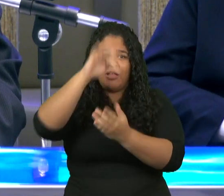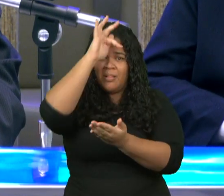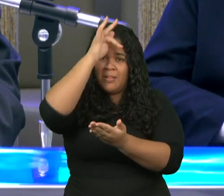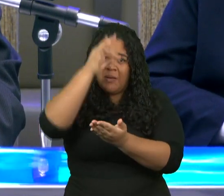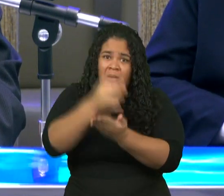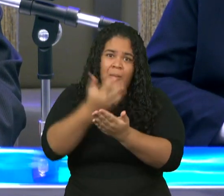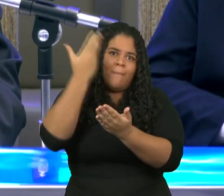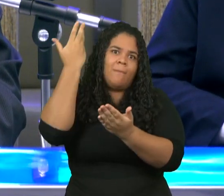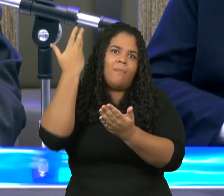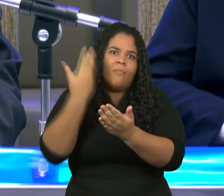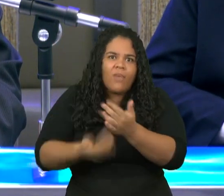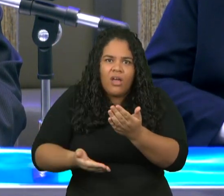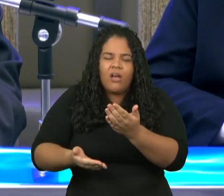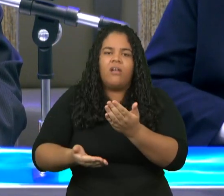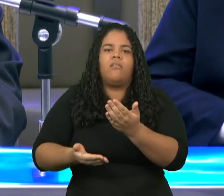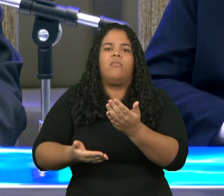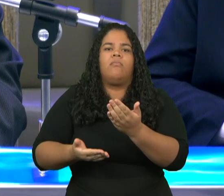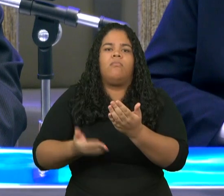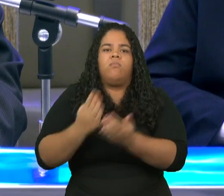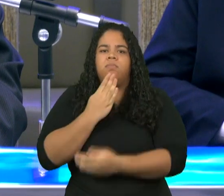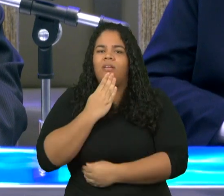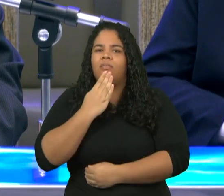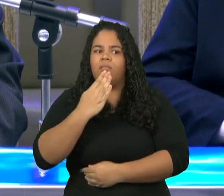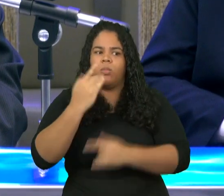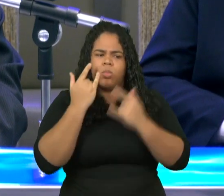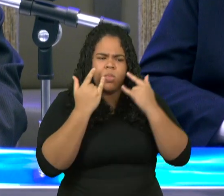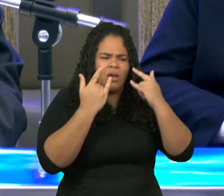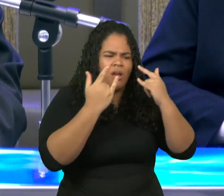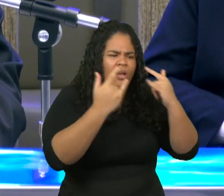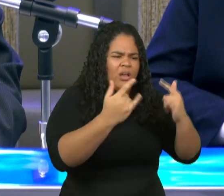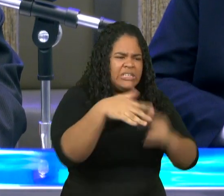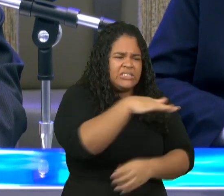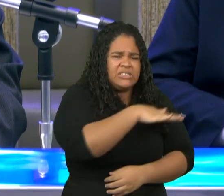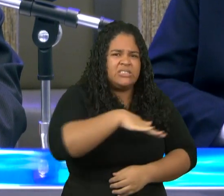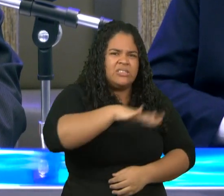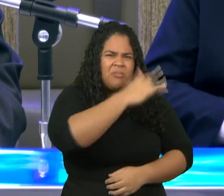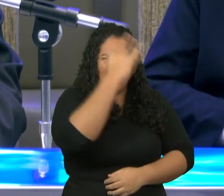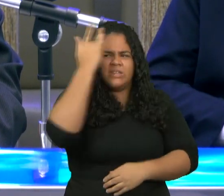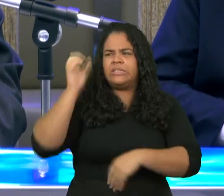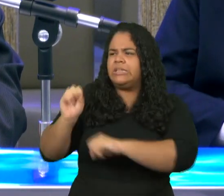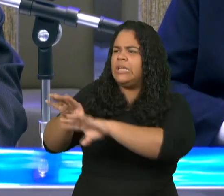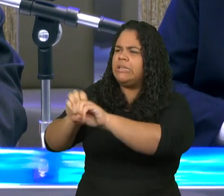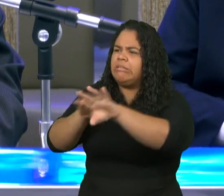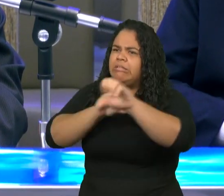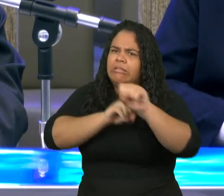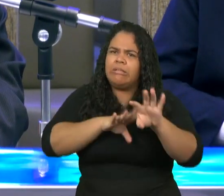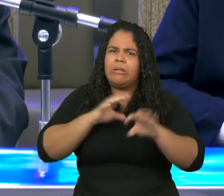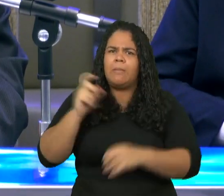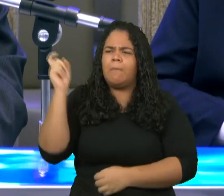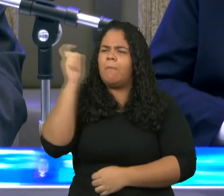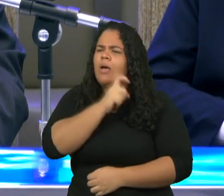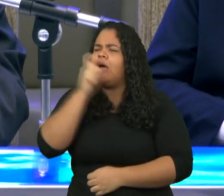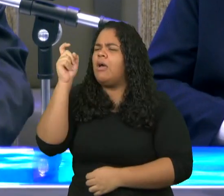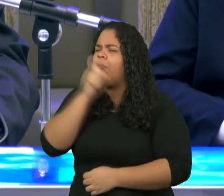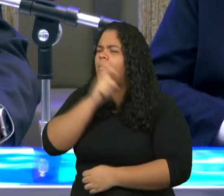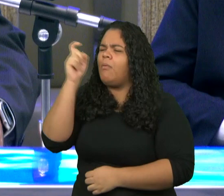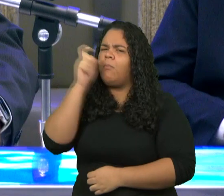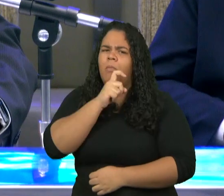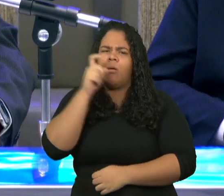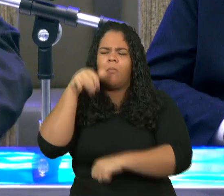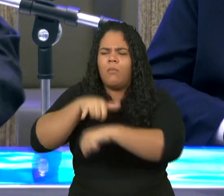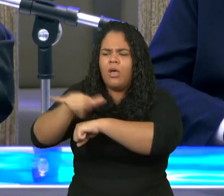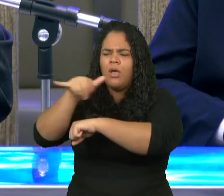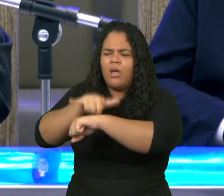demônios, pela hipocrisia de homens que falam mentiras, tendo cauterizada a sua